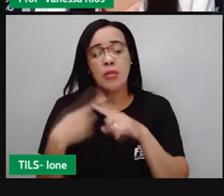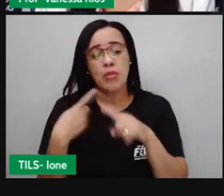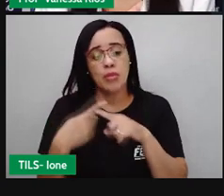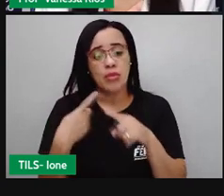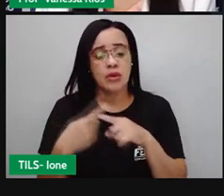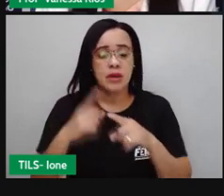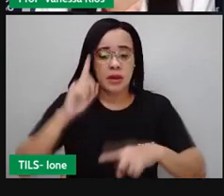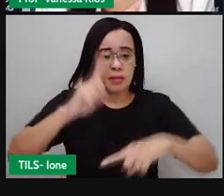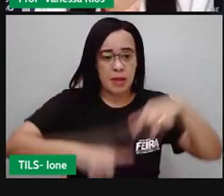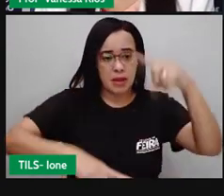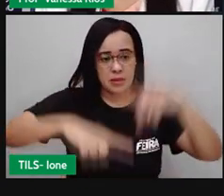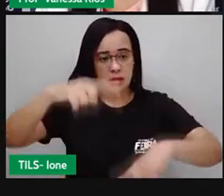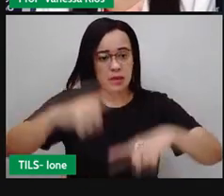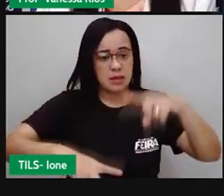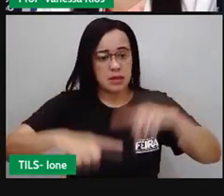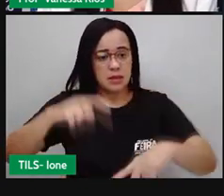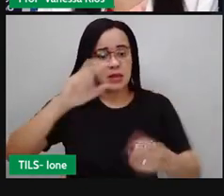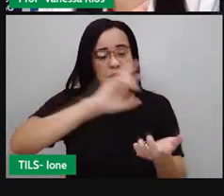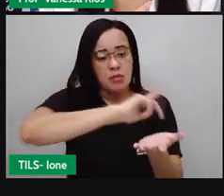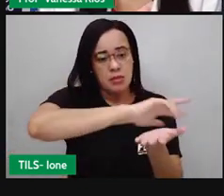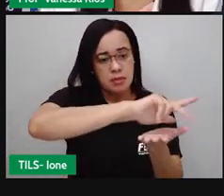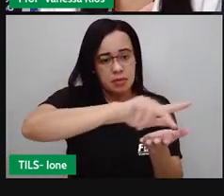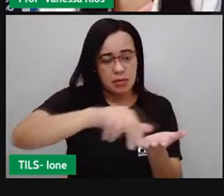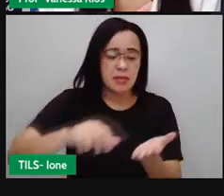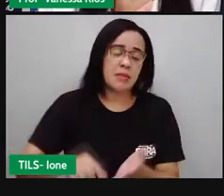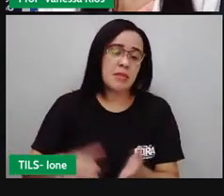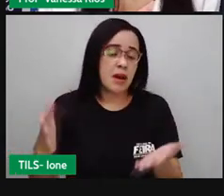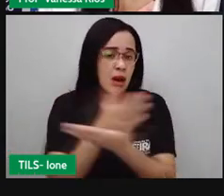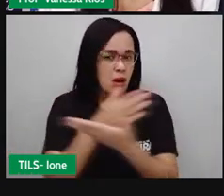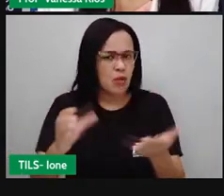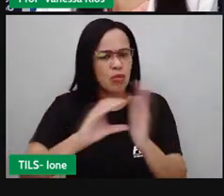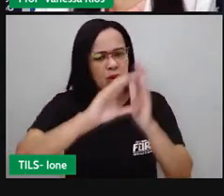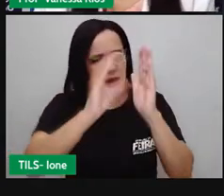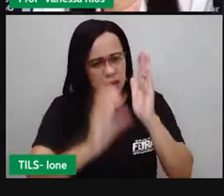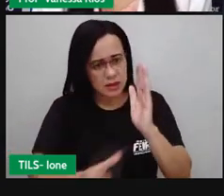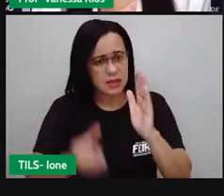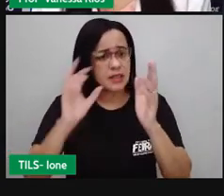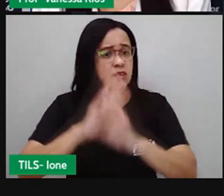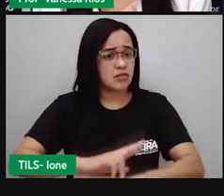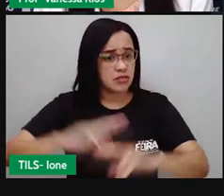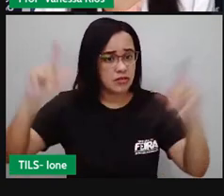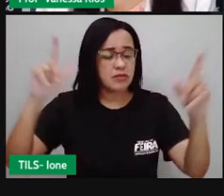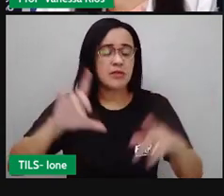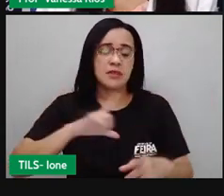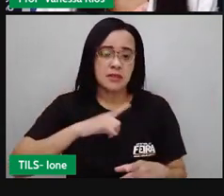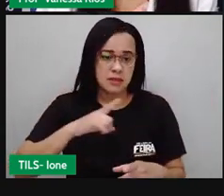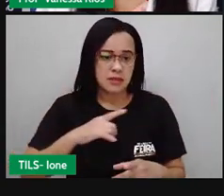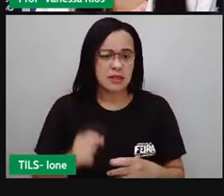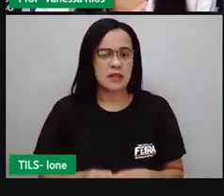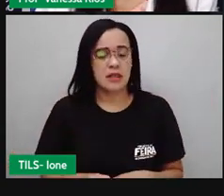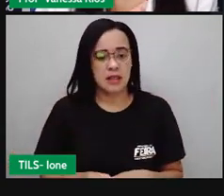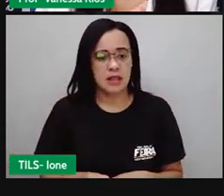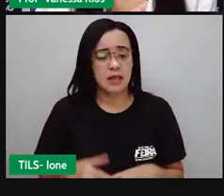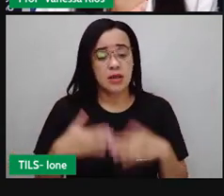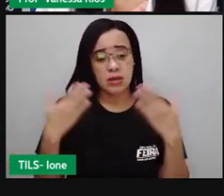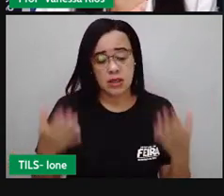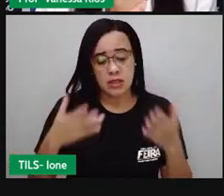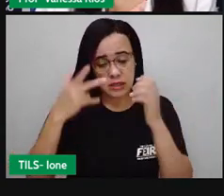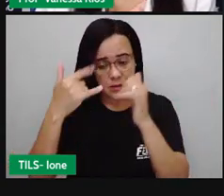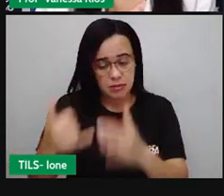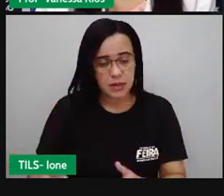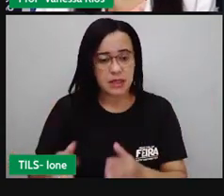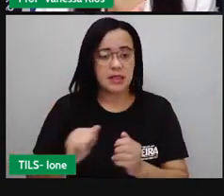possuem características diferentes. Quando a gente fala em separação de misturas, a gente